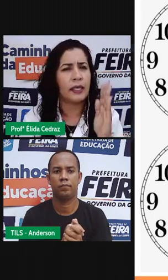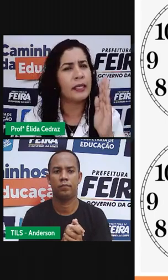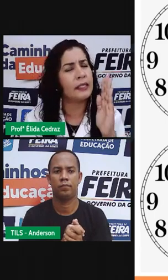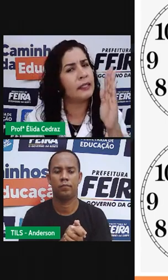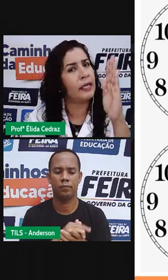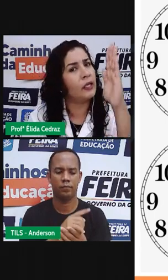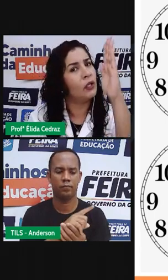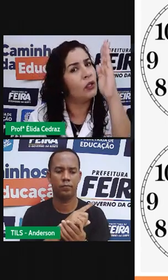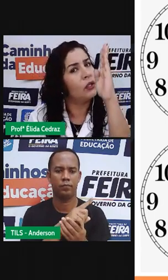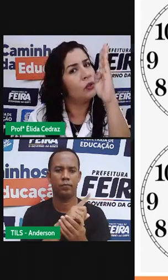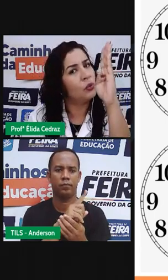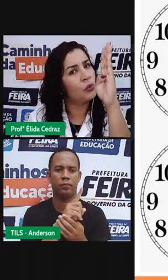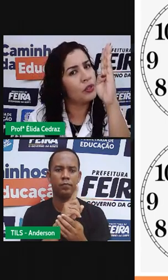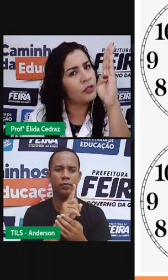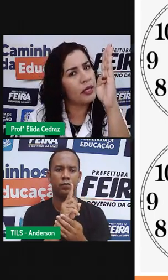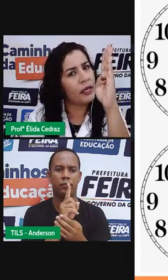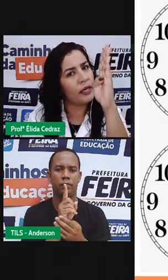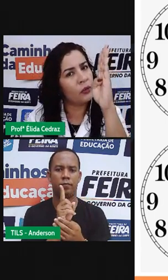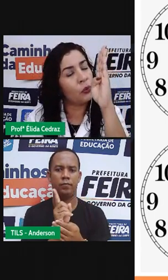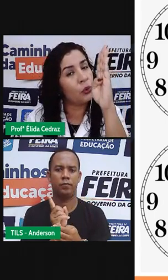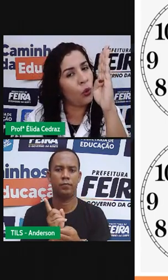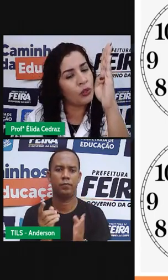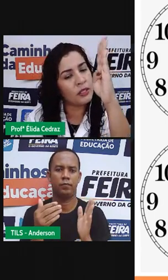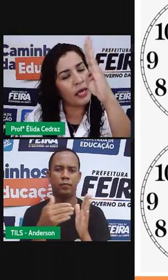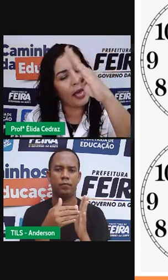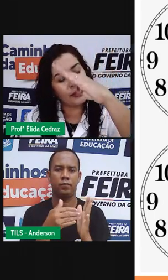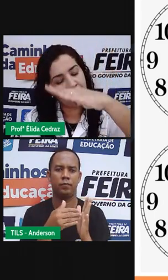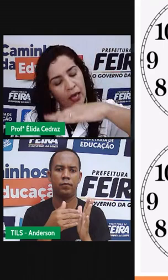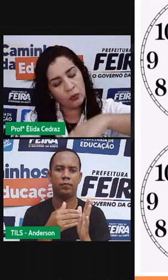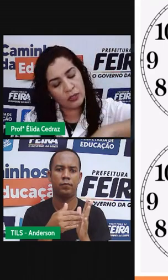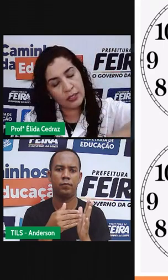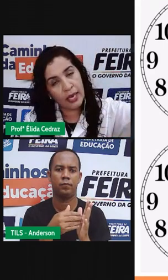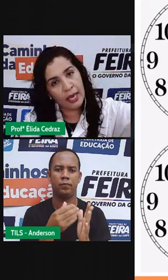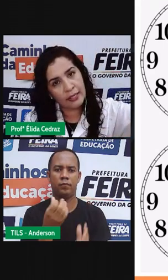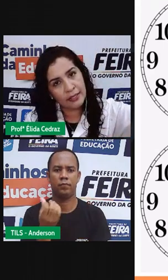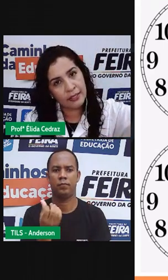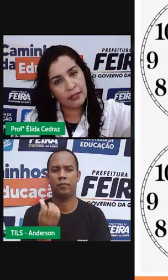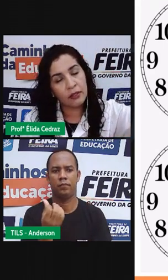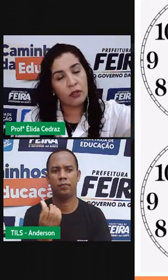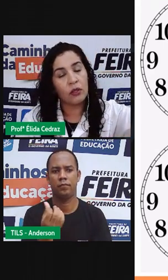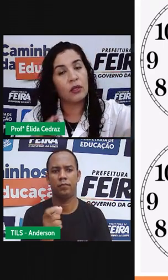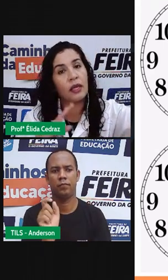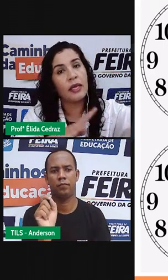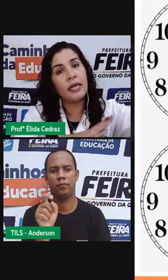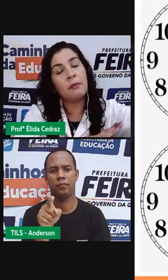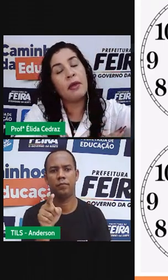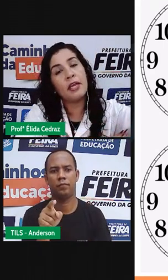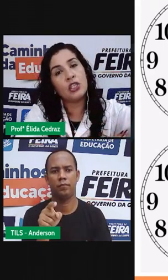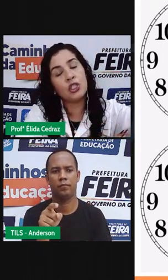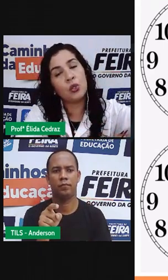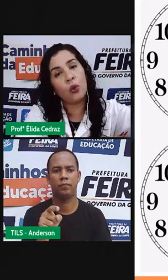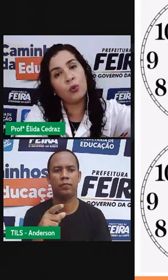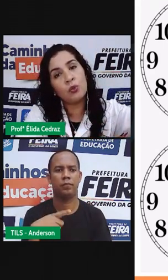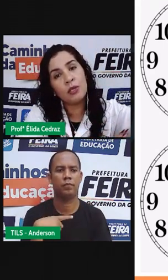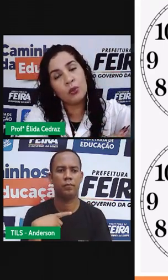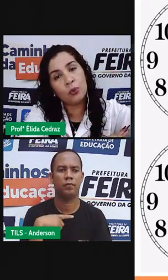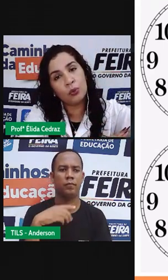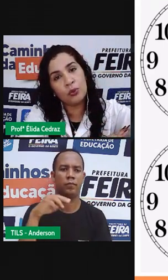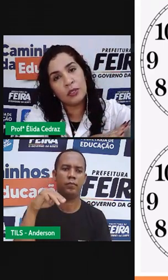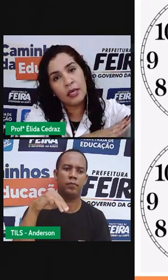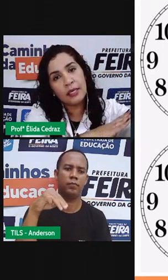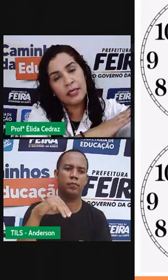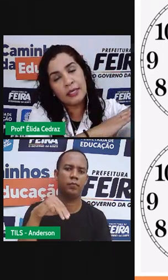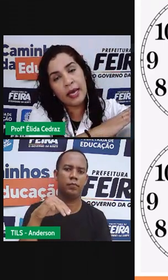anda do doze até o seis, ele registrou os